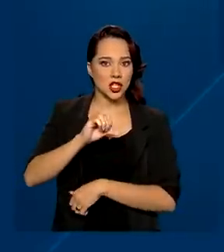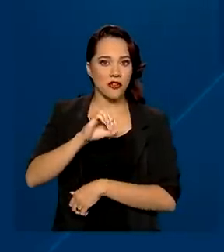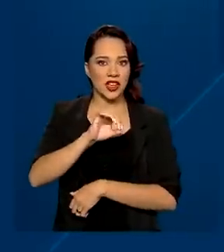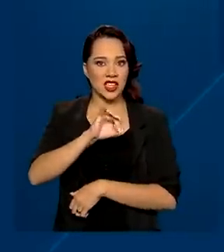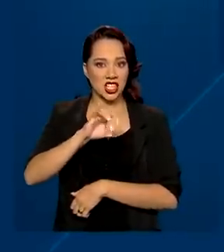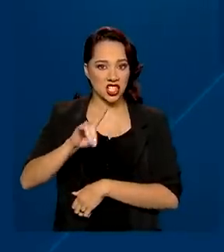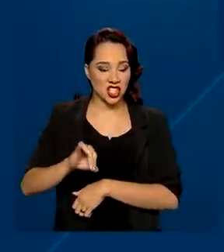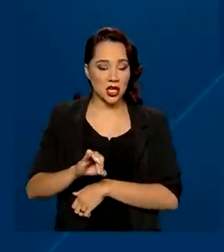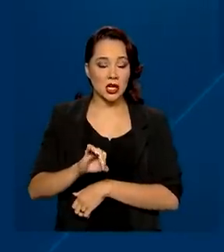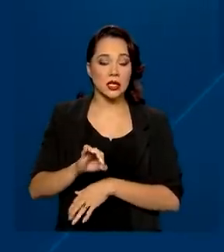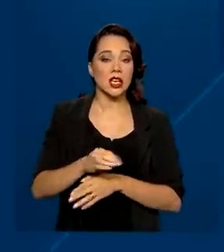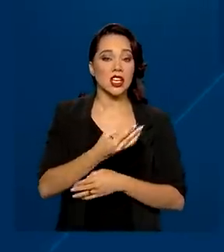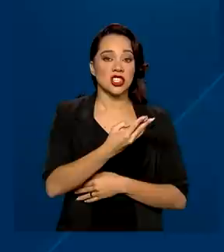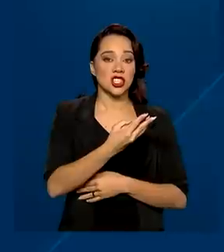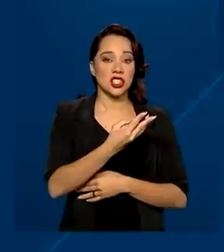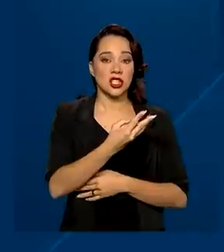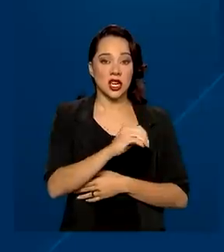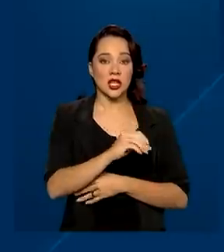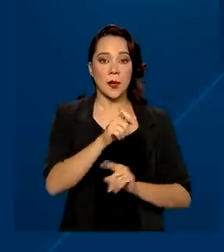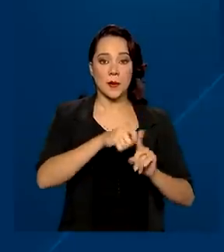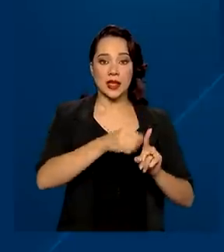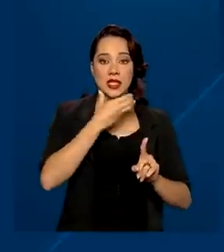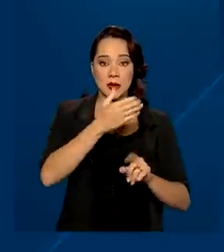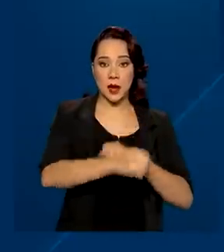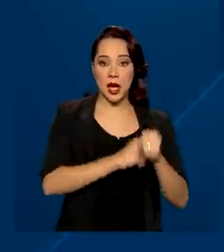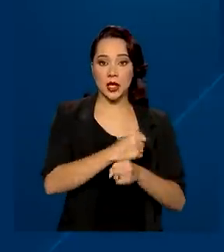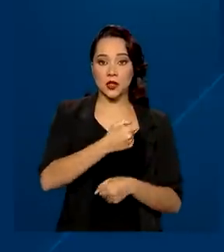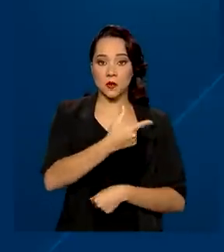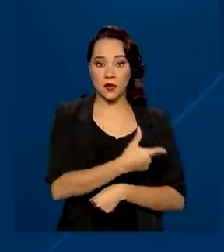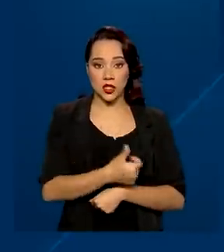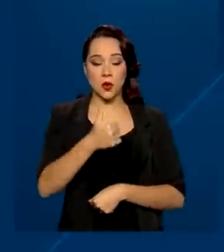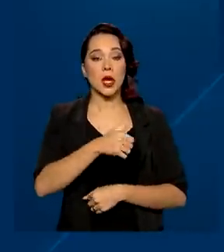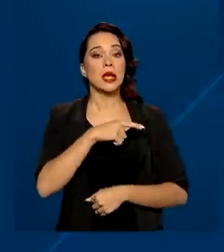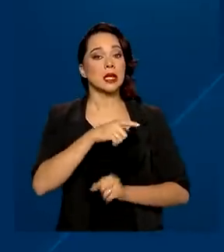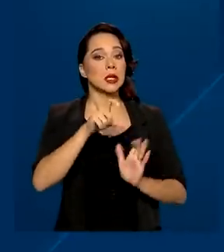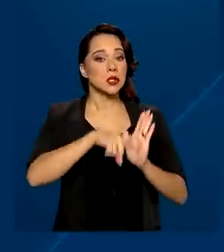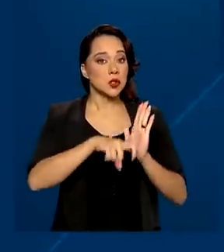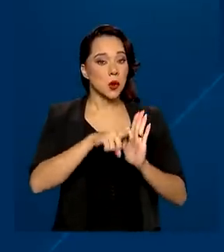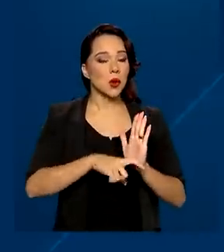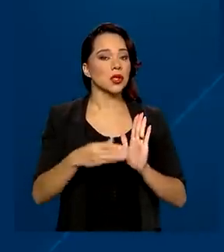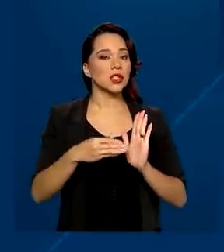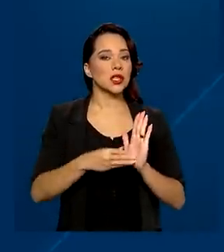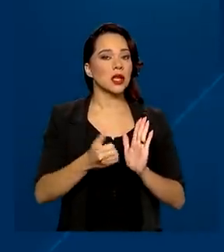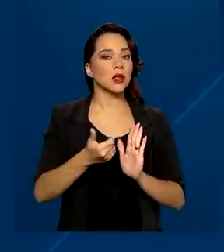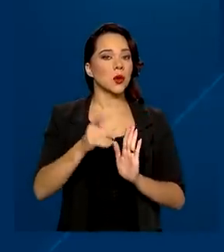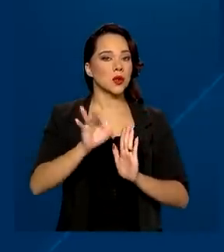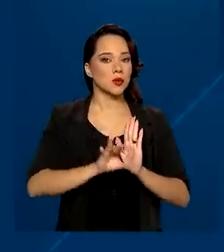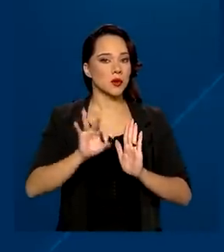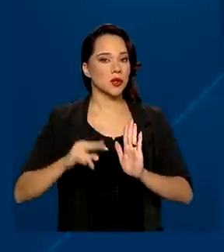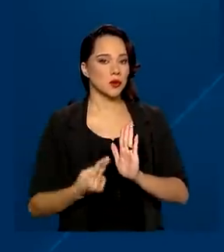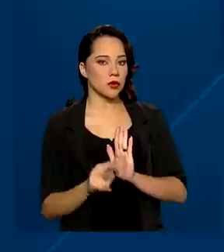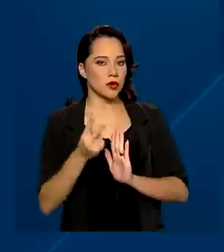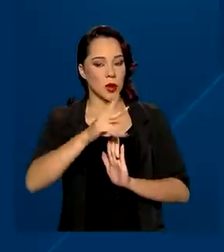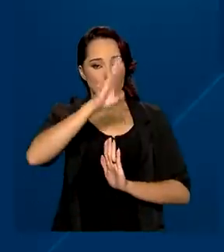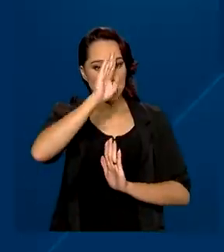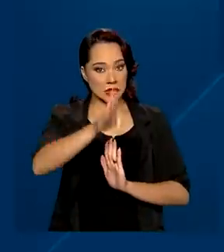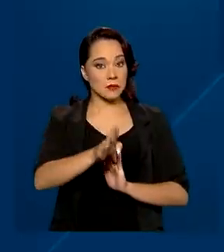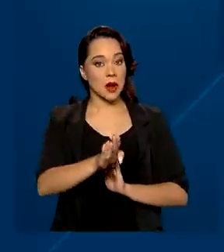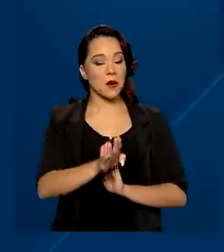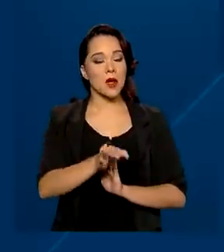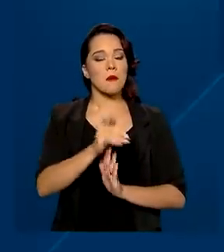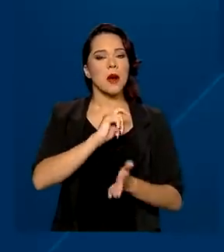dias em 30 de dezembro de 2021 contarão com desconto de até 12% do valor principal